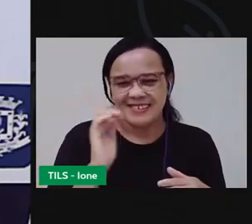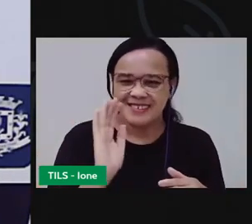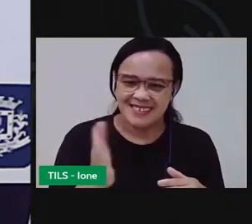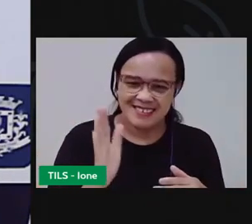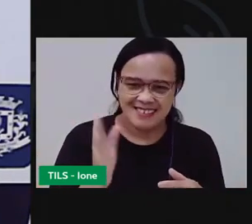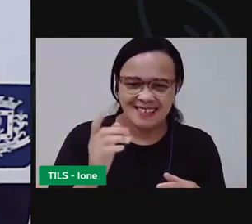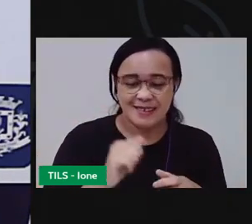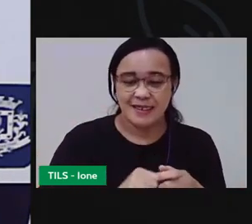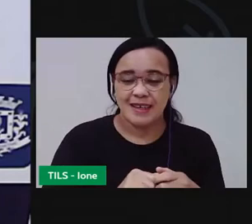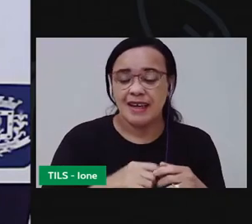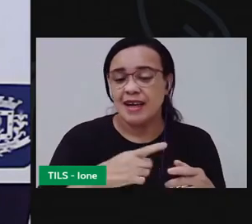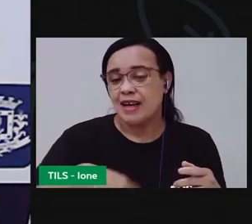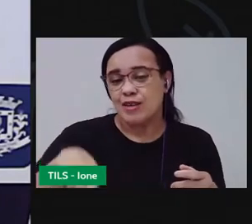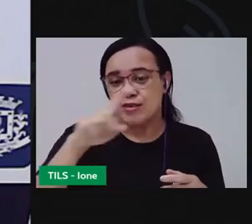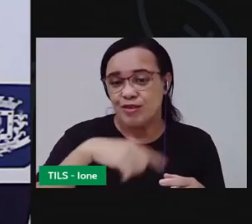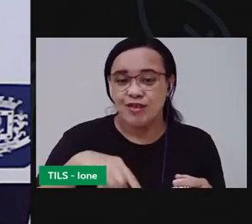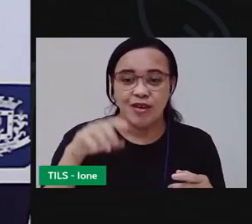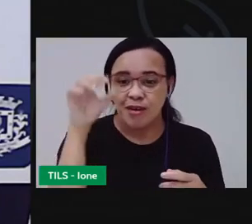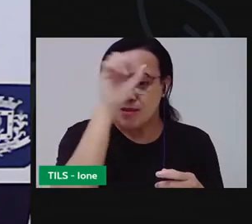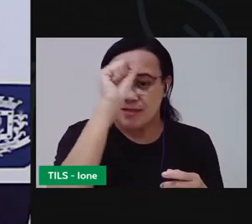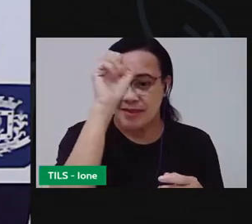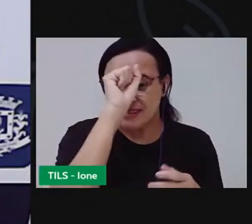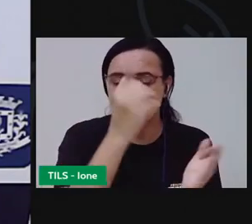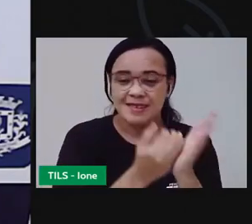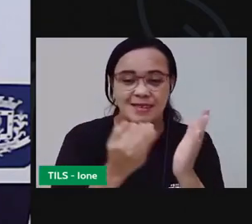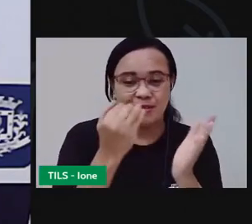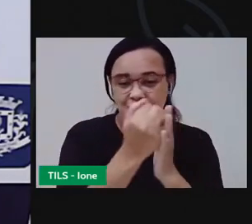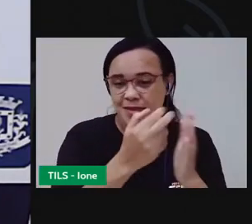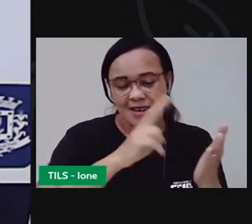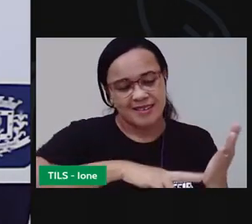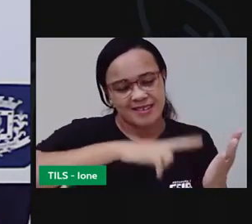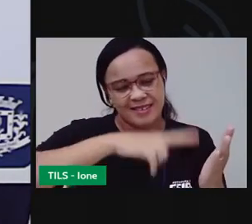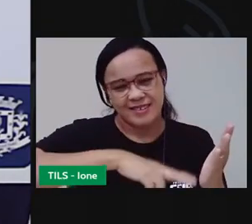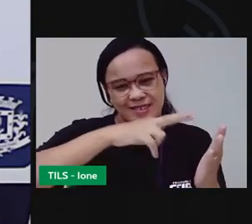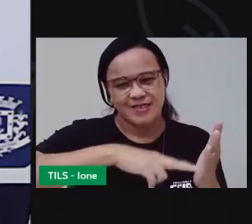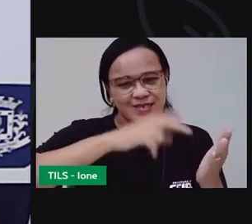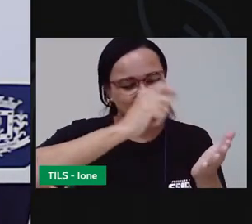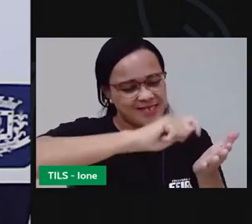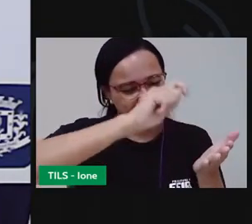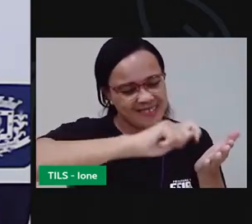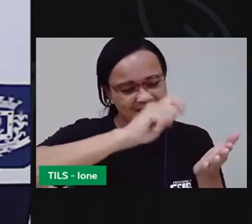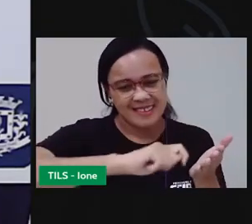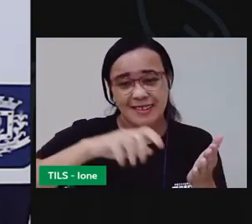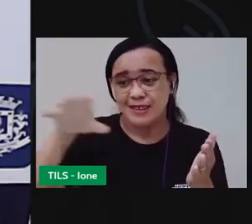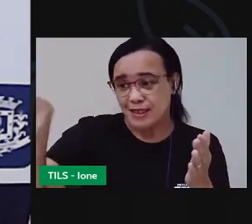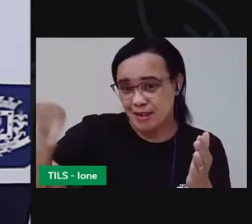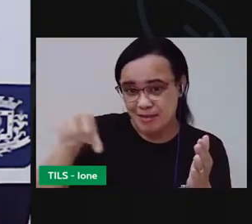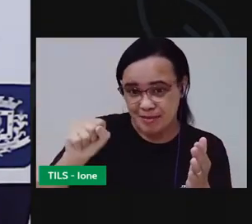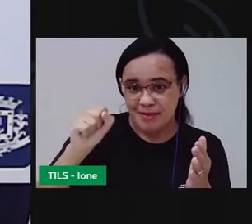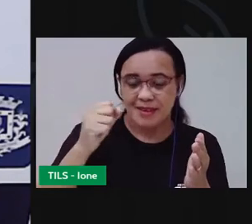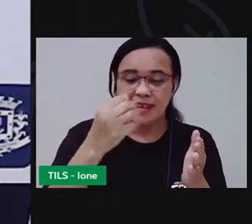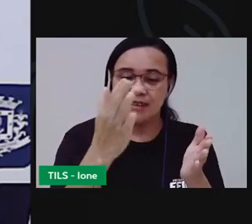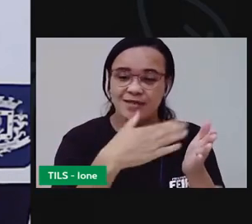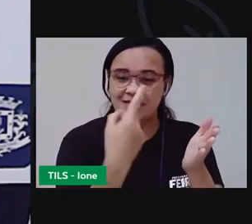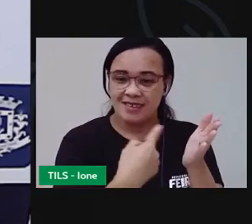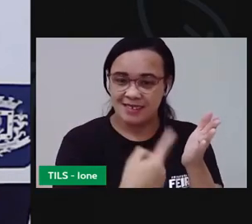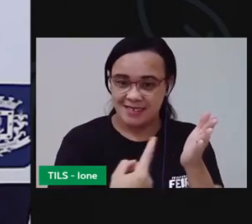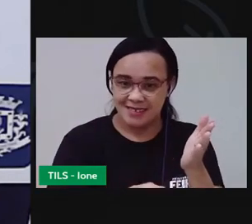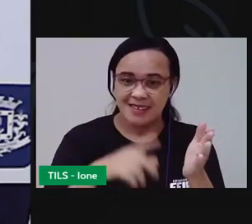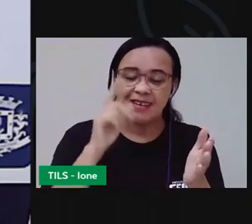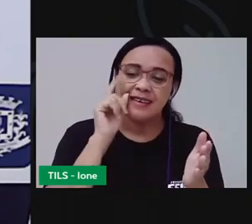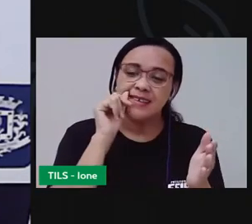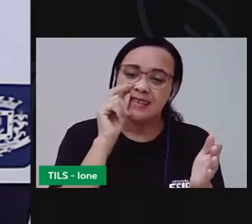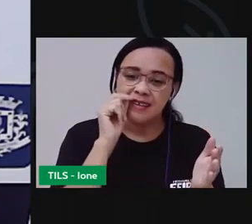a gente vai trabalhar leitura, vai trabalhar escrita. Então, já pega seu caderno lápis para acompanhar a